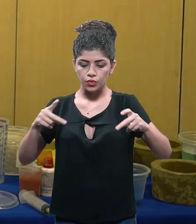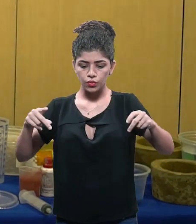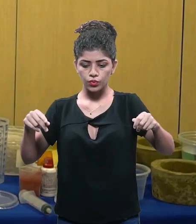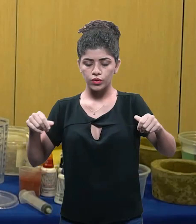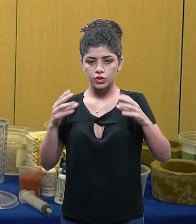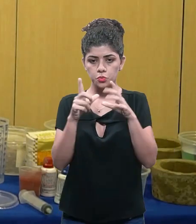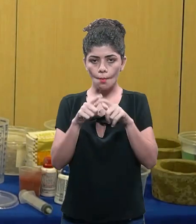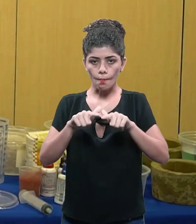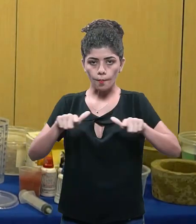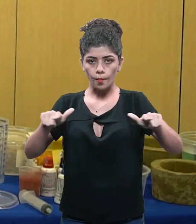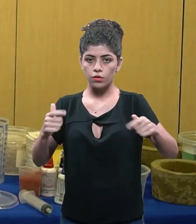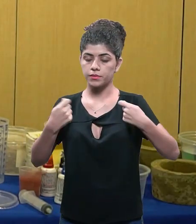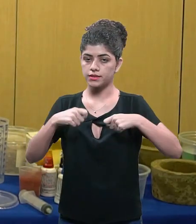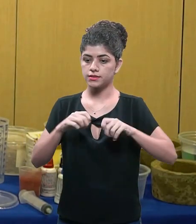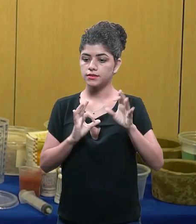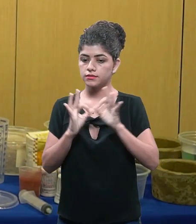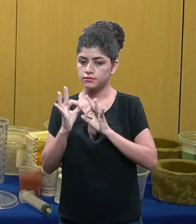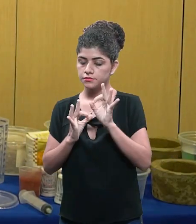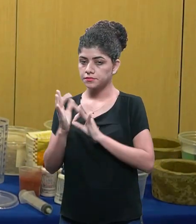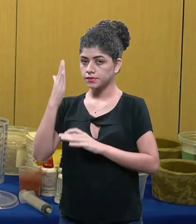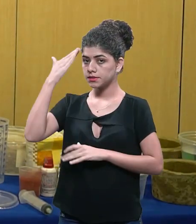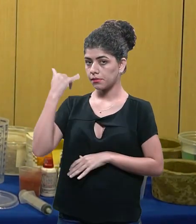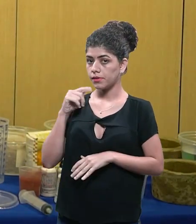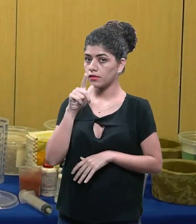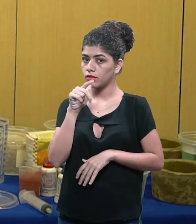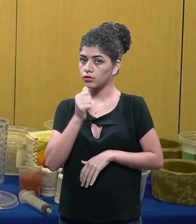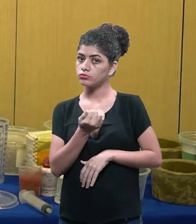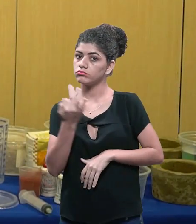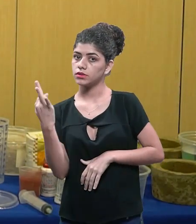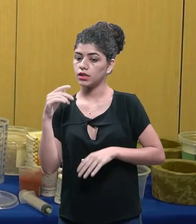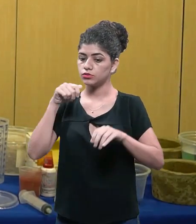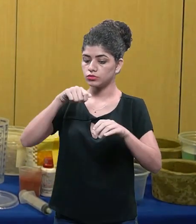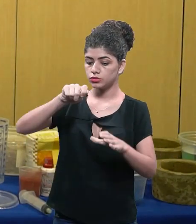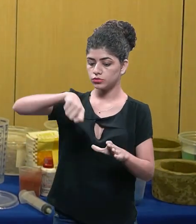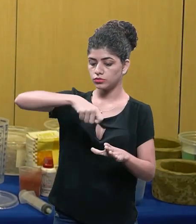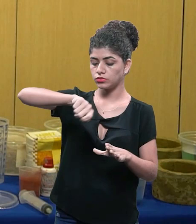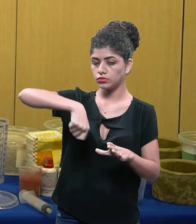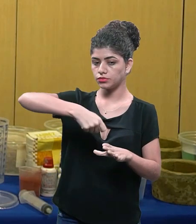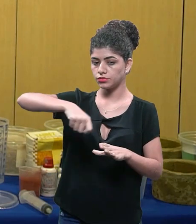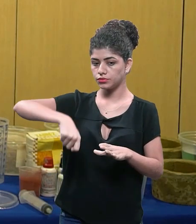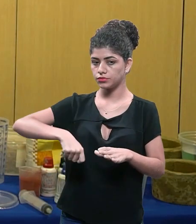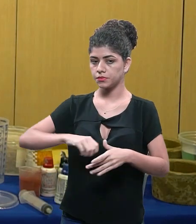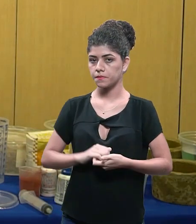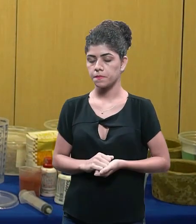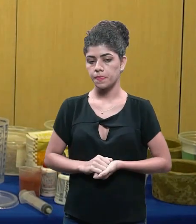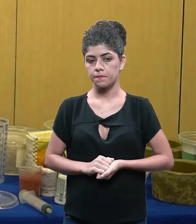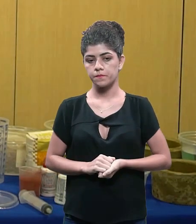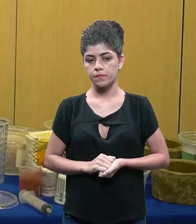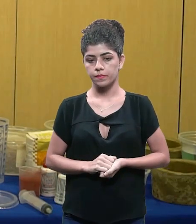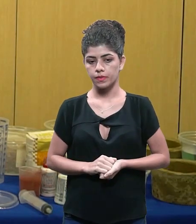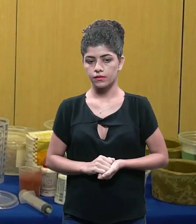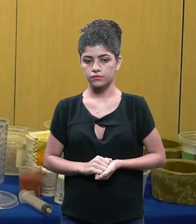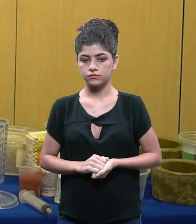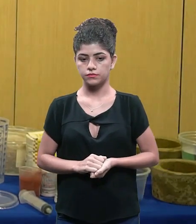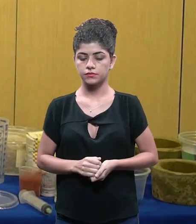se a areia estiver muito seca você também precisa dosar e saber esse momento então no caso como eu estou sabendo que essa areia está muito úmida talvez eu não